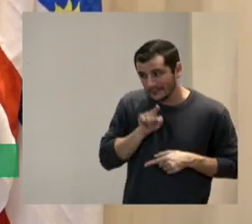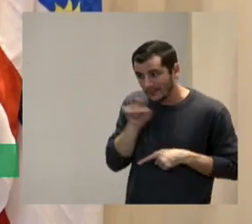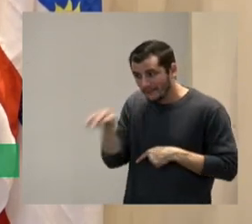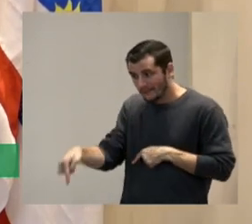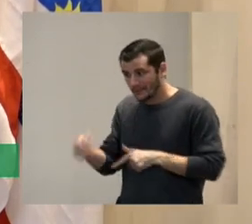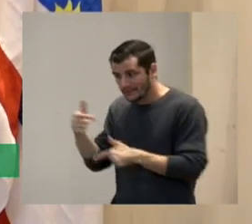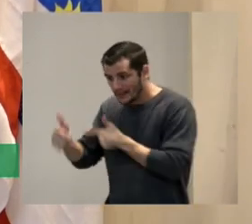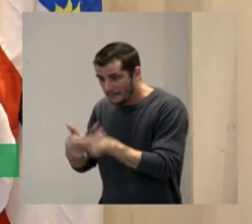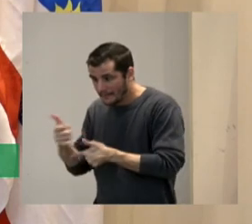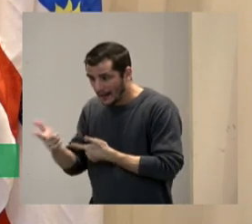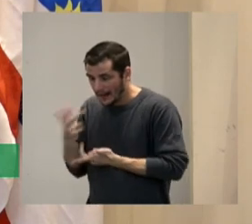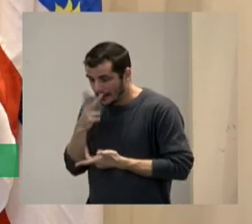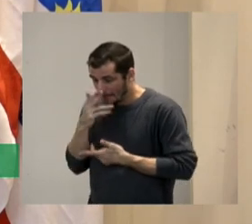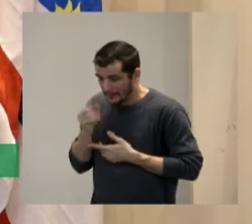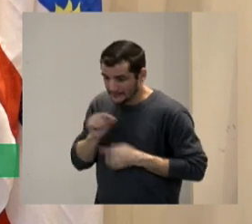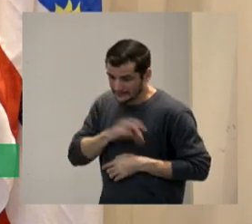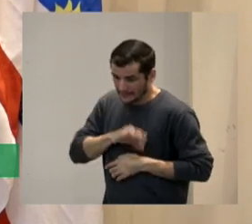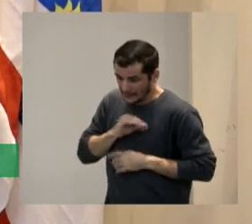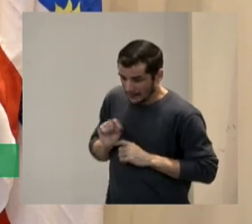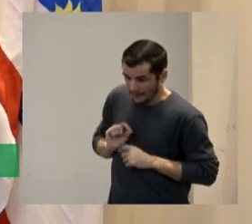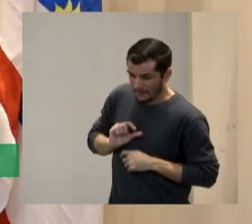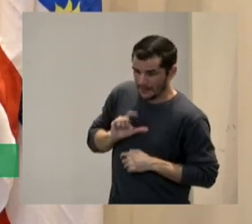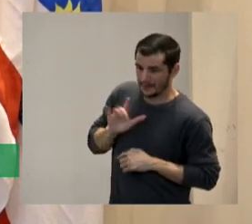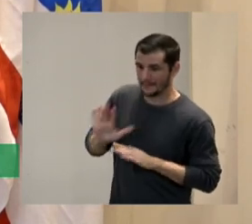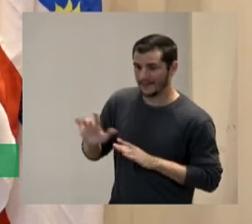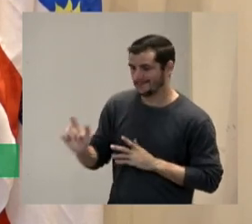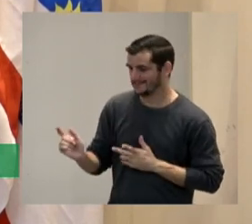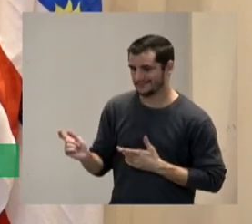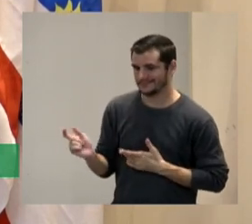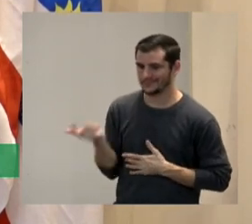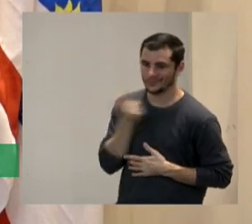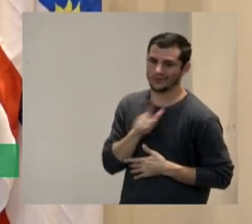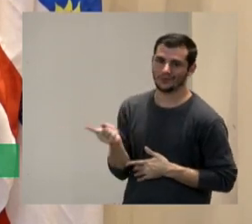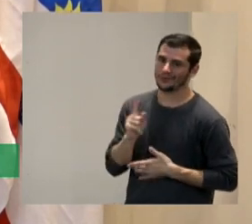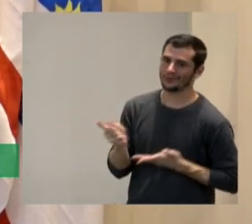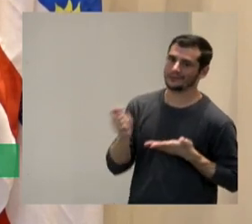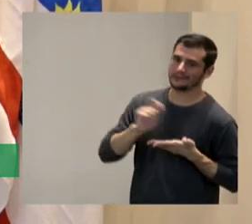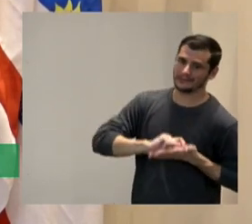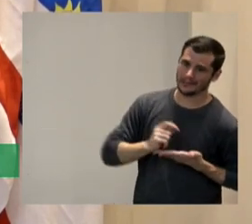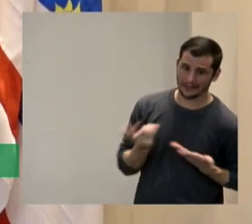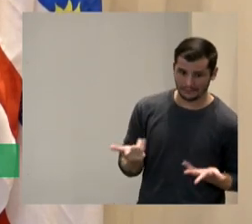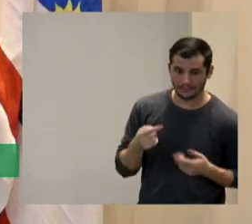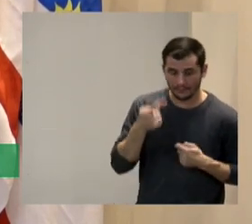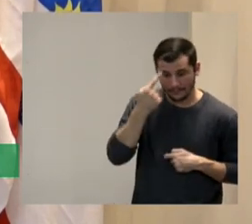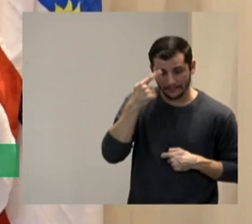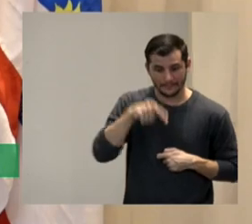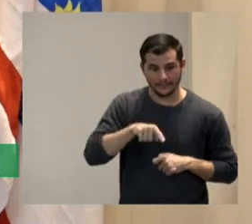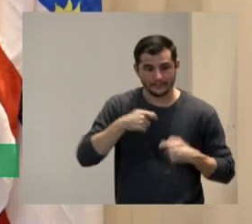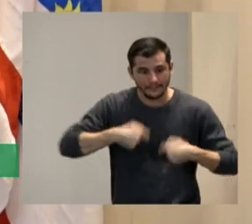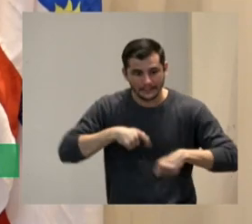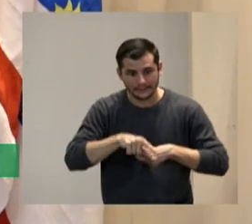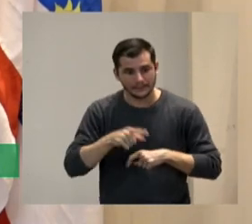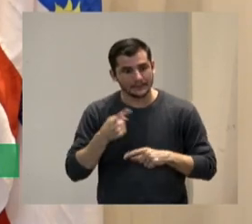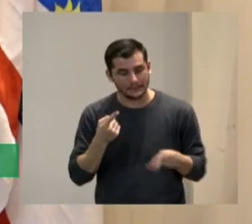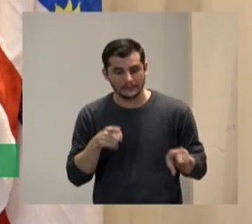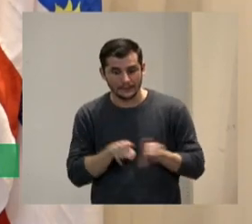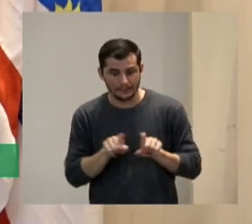vir e tal o que eu acho que a gente tem que pensar e quebrar já